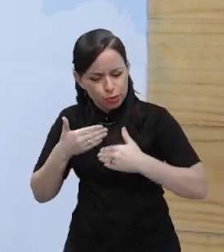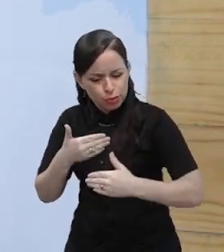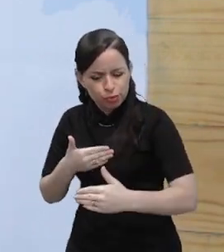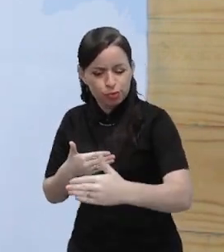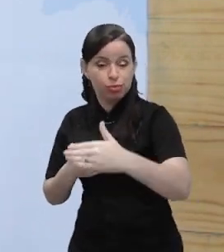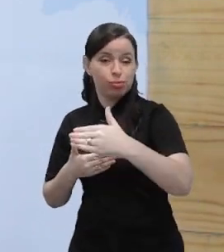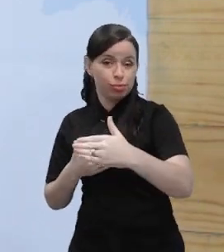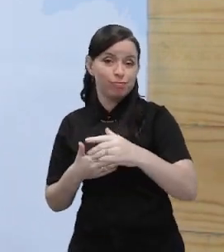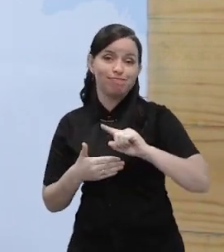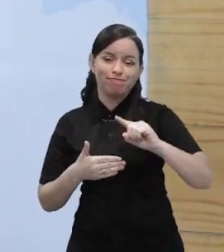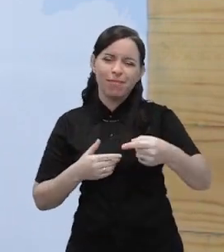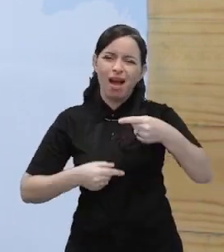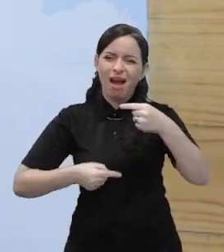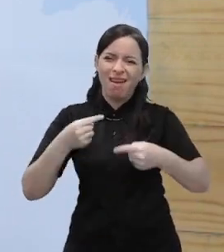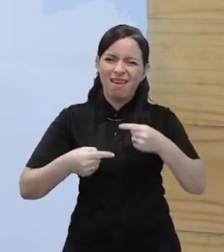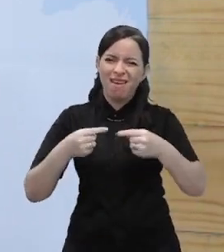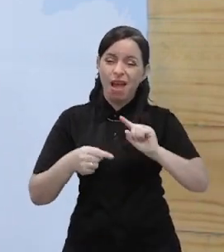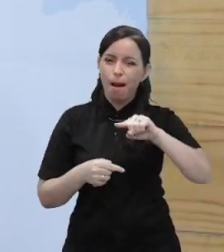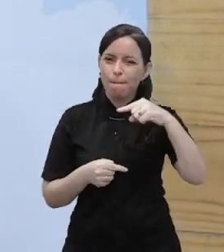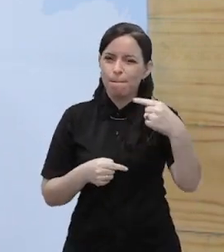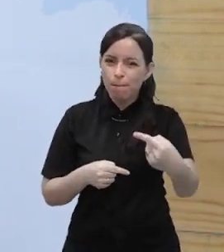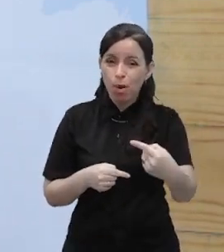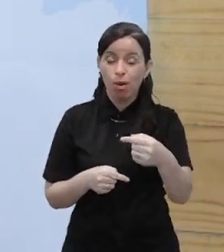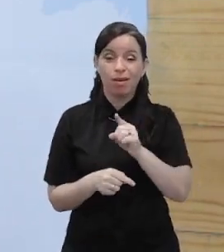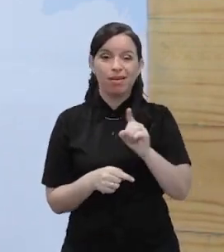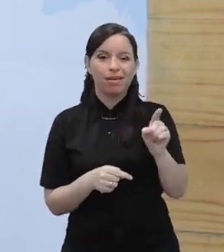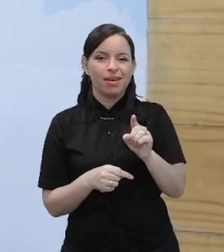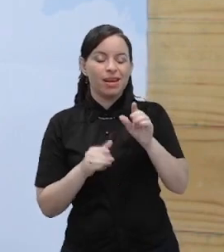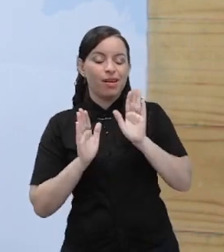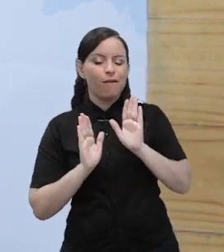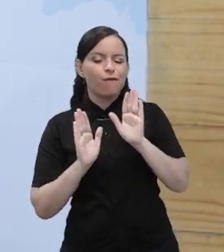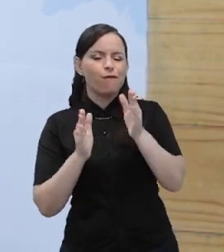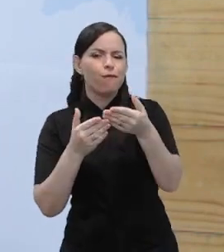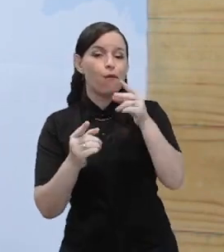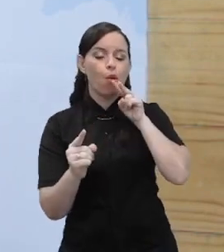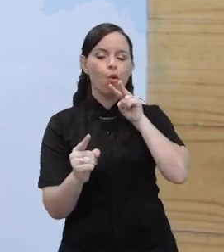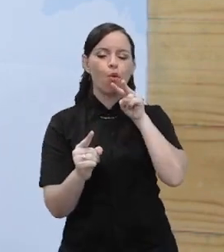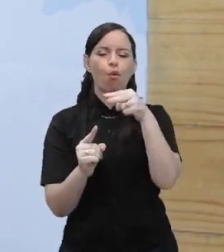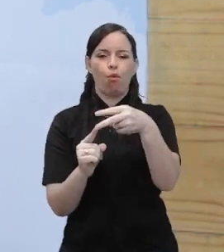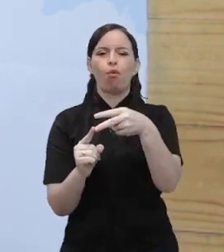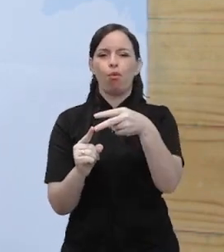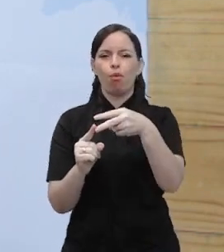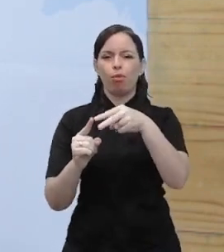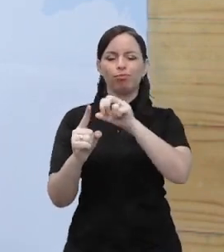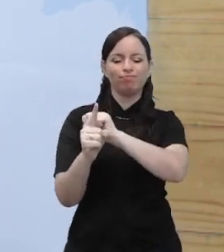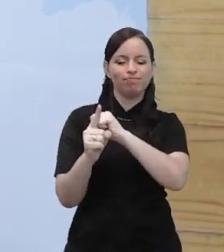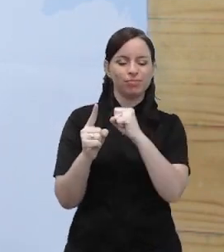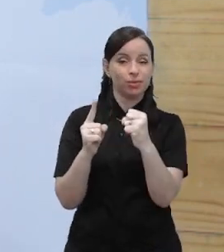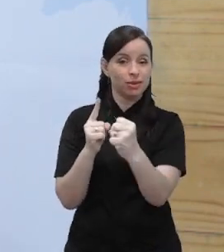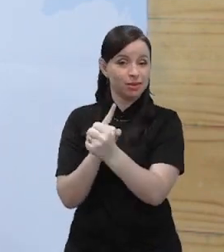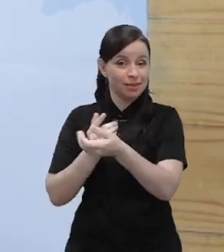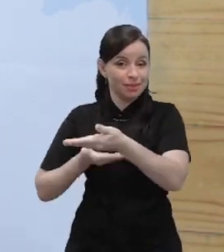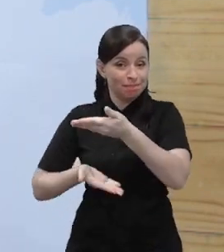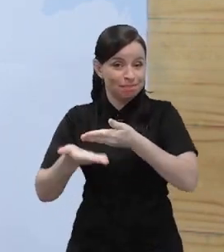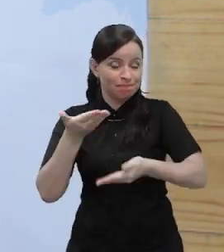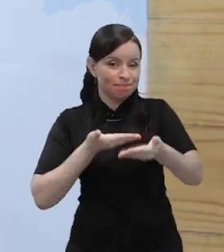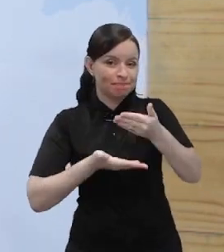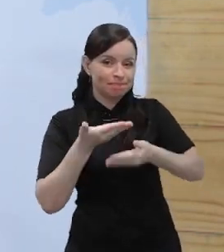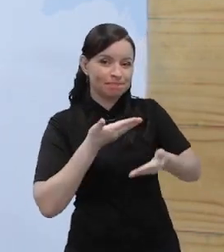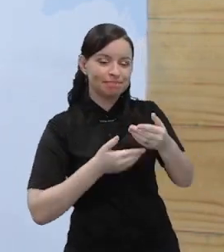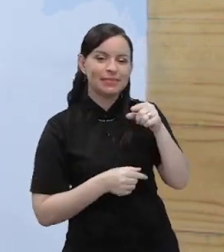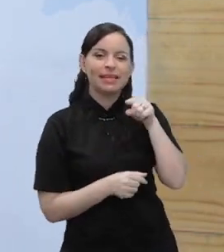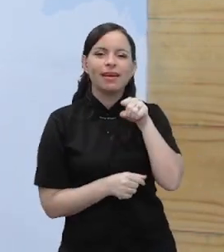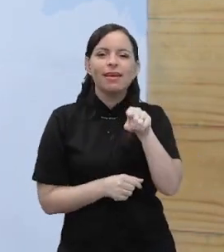pós-guerra, fizeram com que o autor tivesse um olhar mais crítico em relação à sociedade. É como se Bolman conseguisse